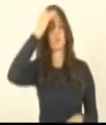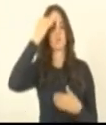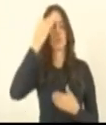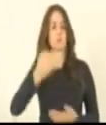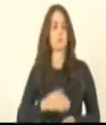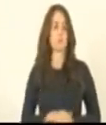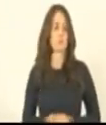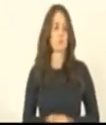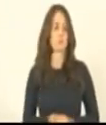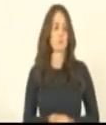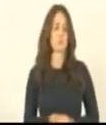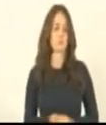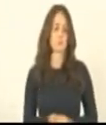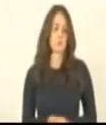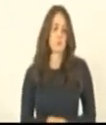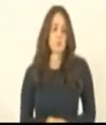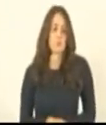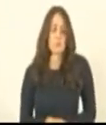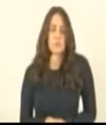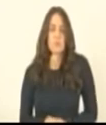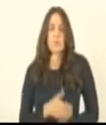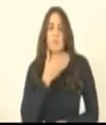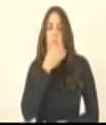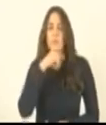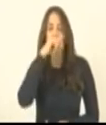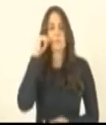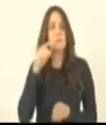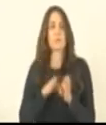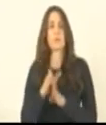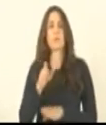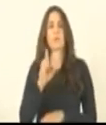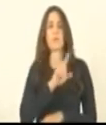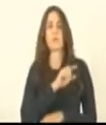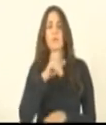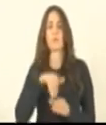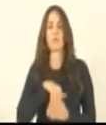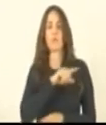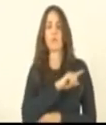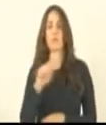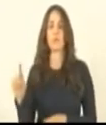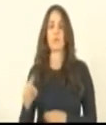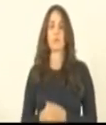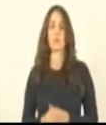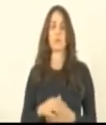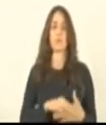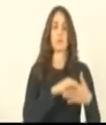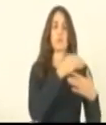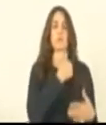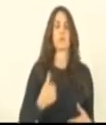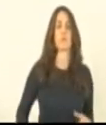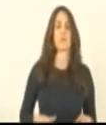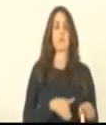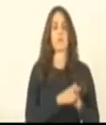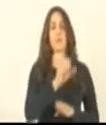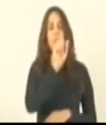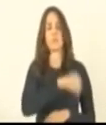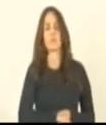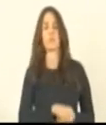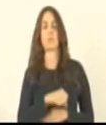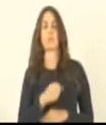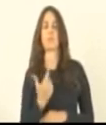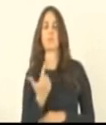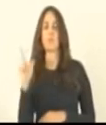presidente. Nada. Deputado Assunção encaminha voto não. Liderança do governo encaminha voto sim. Base orientada voto sim. de